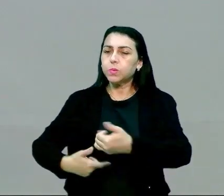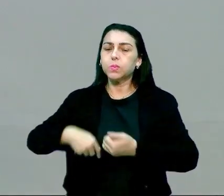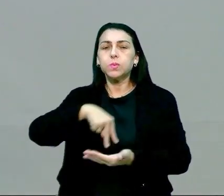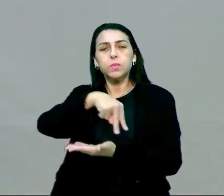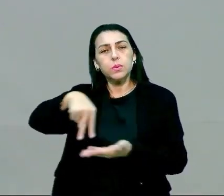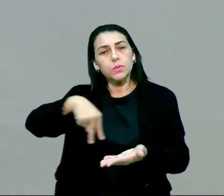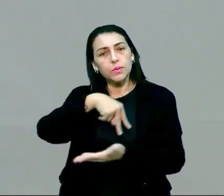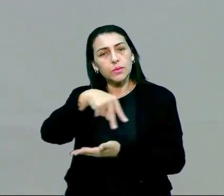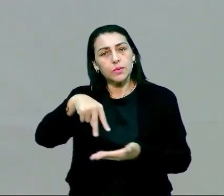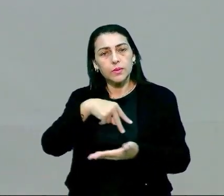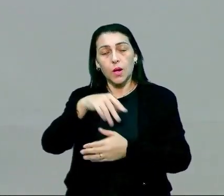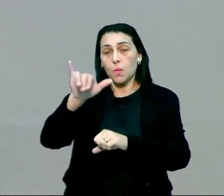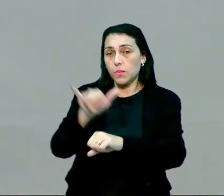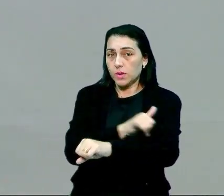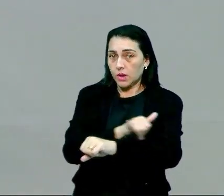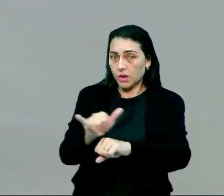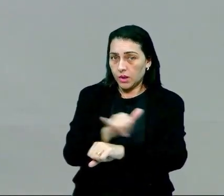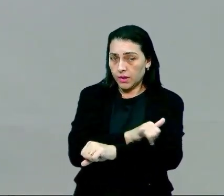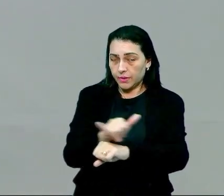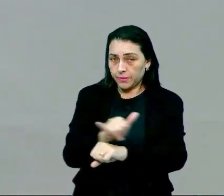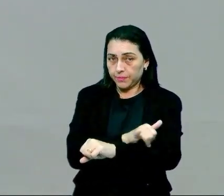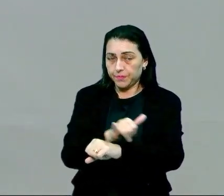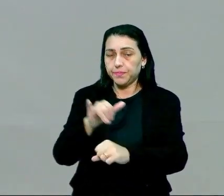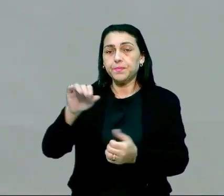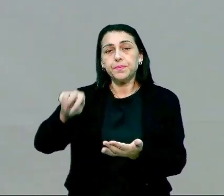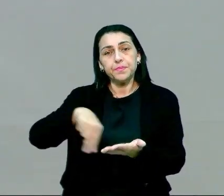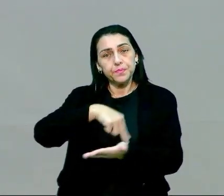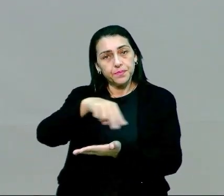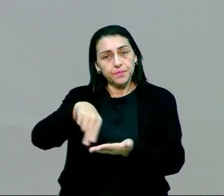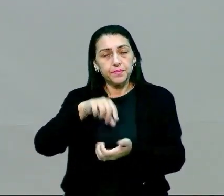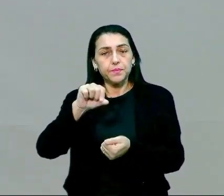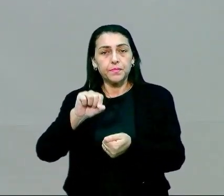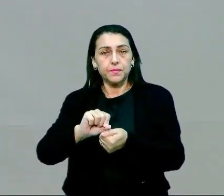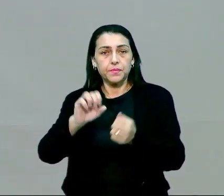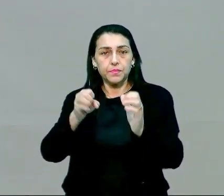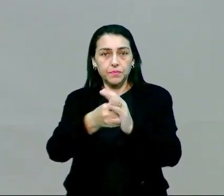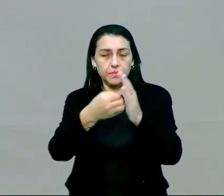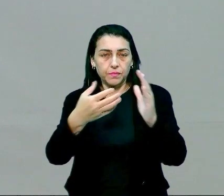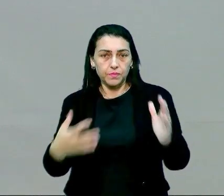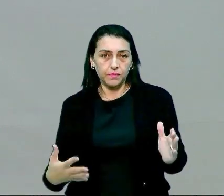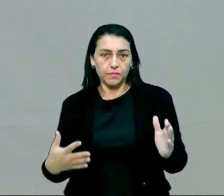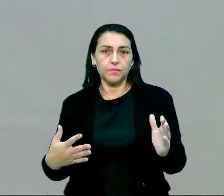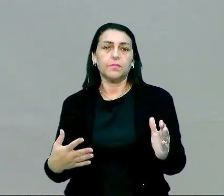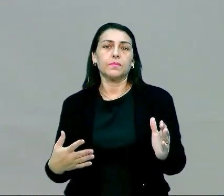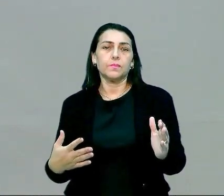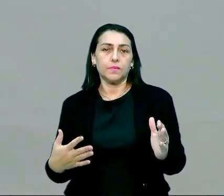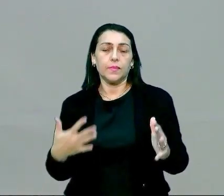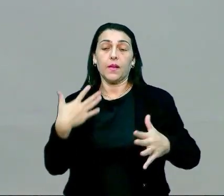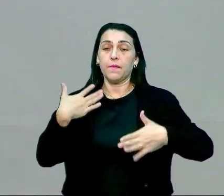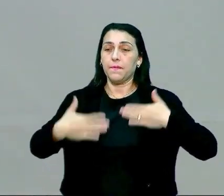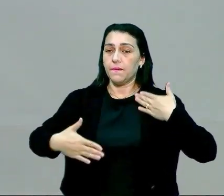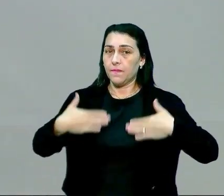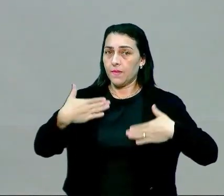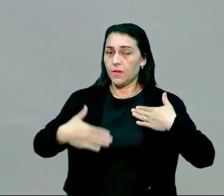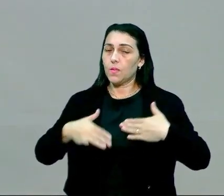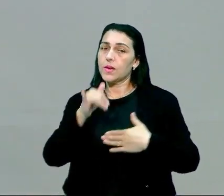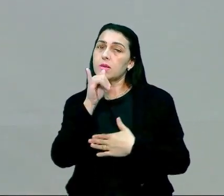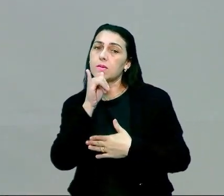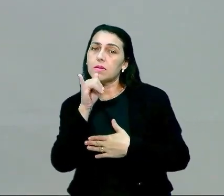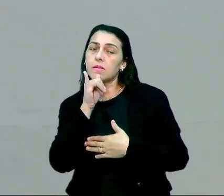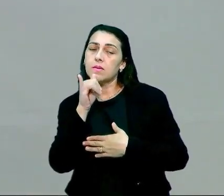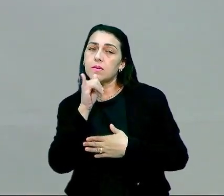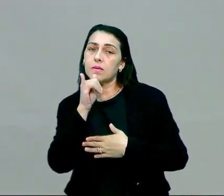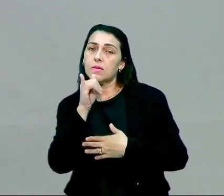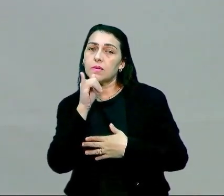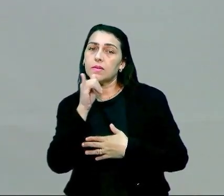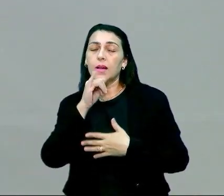dança de uma forma estratégica e aquela dança cria caráter de exercício físico. Um exemplo é